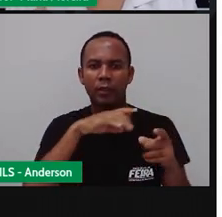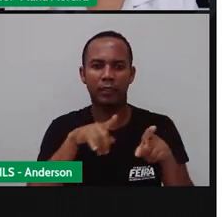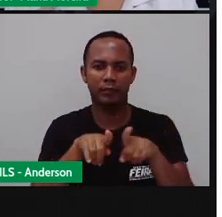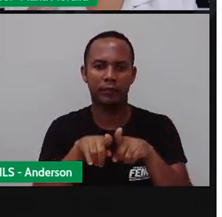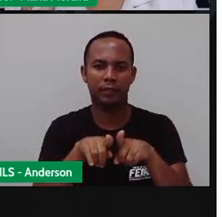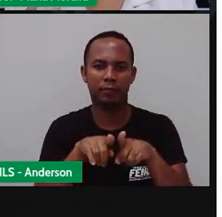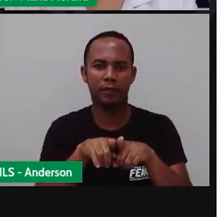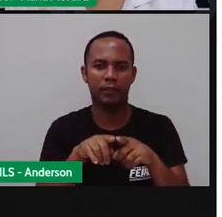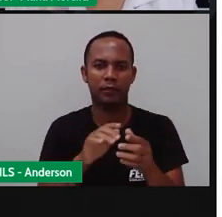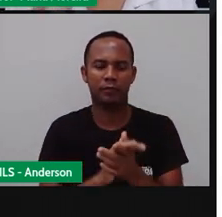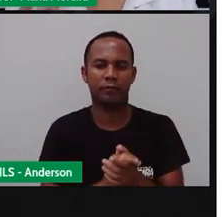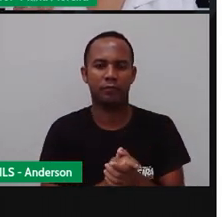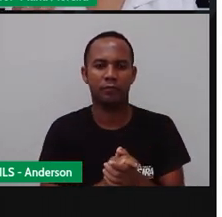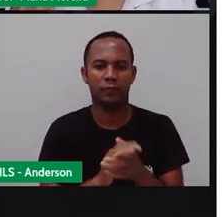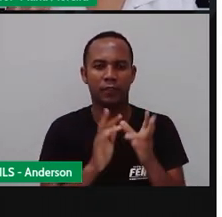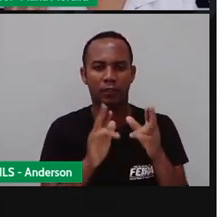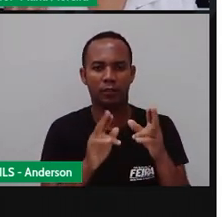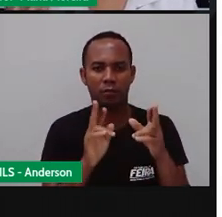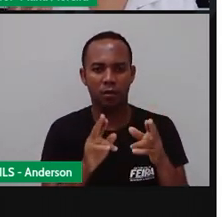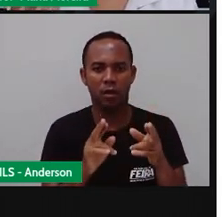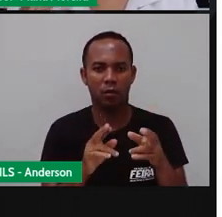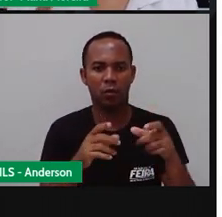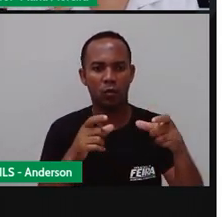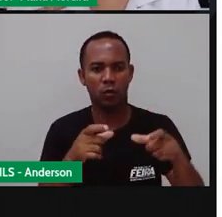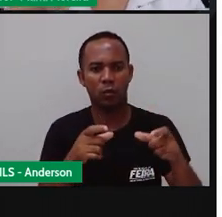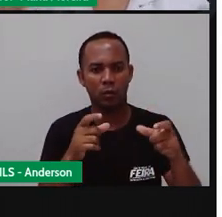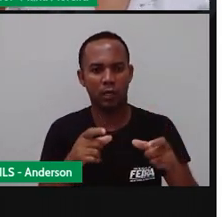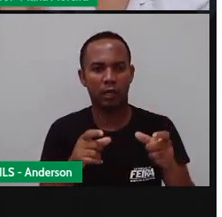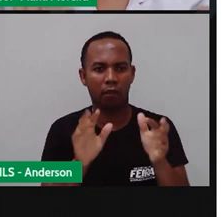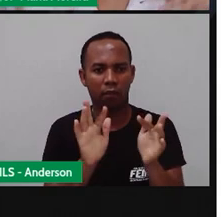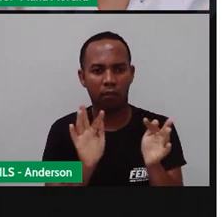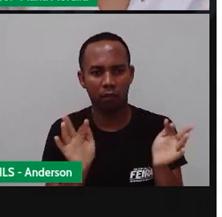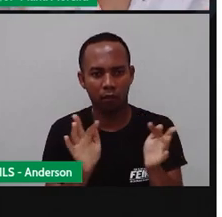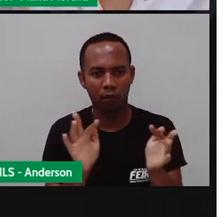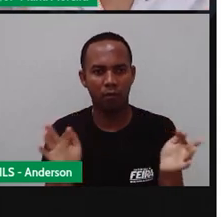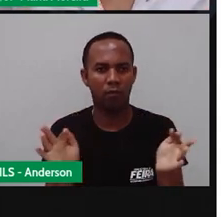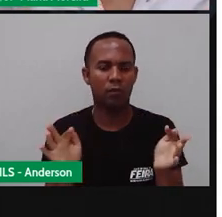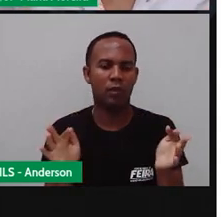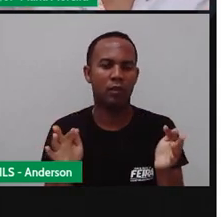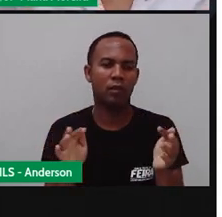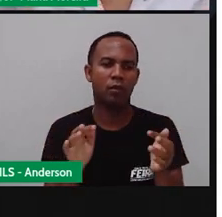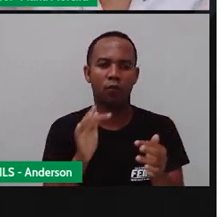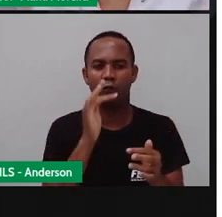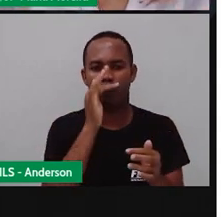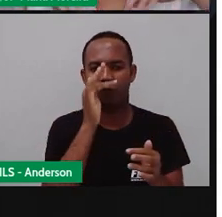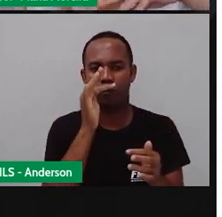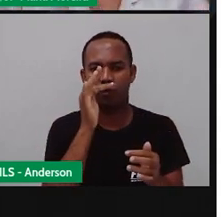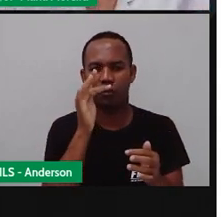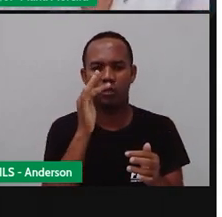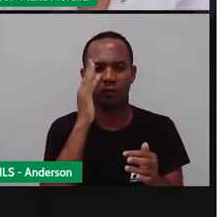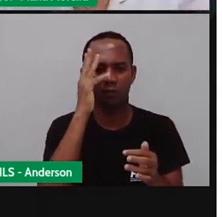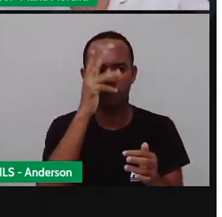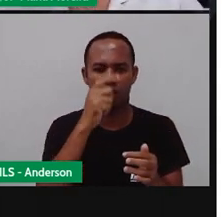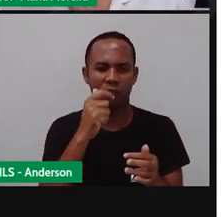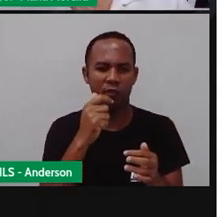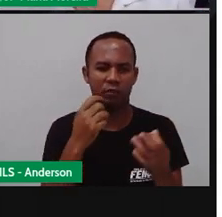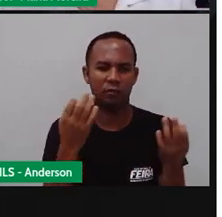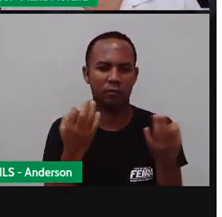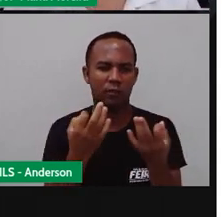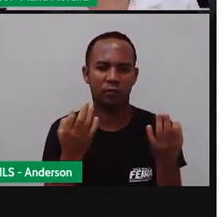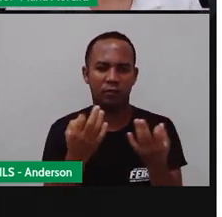o que? Típicos Com paisagens bucólicas Que são essas paisagens do campo Com flores Aquele negócio bem bonitinho As